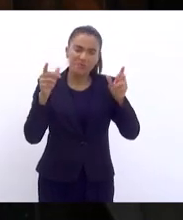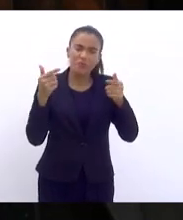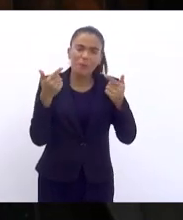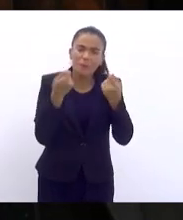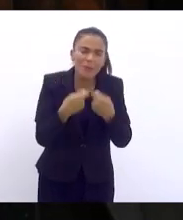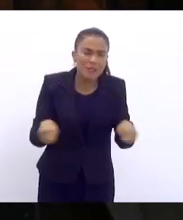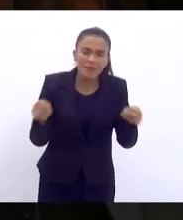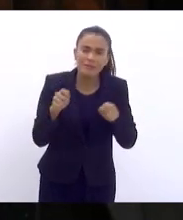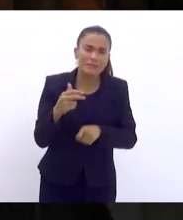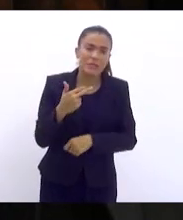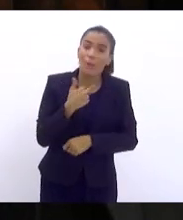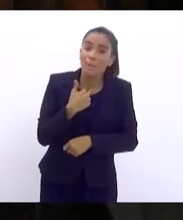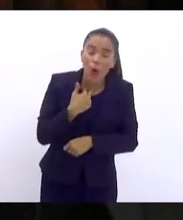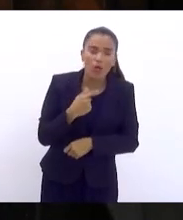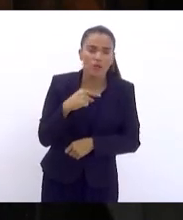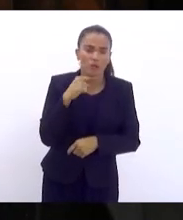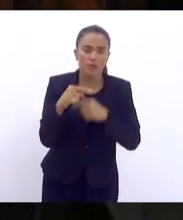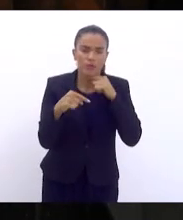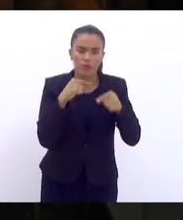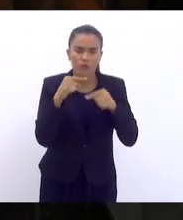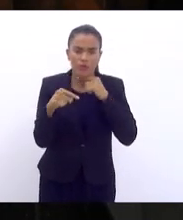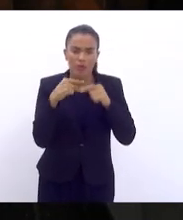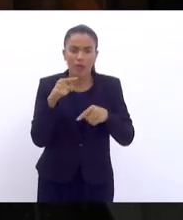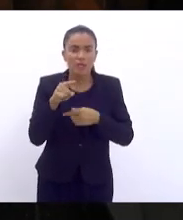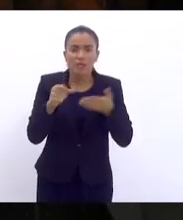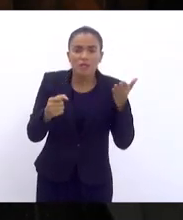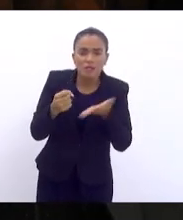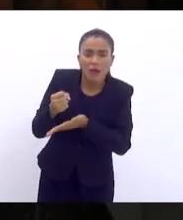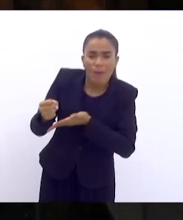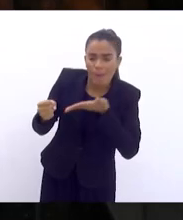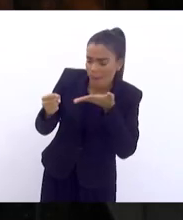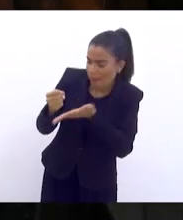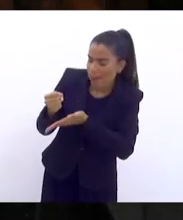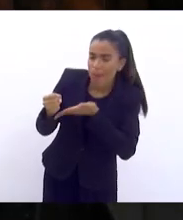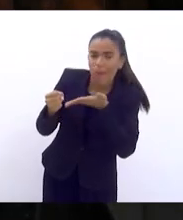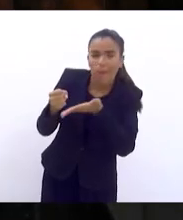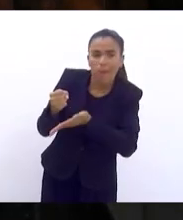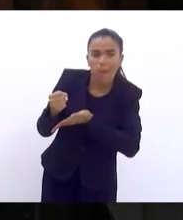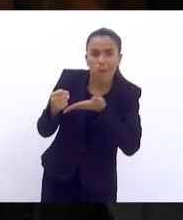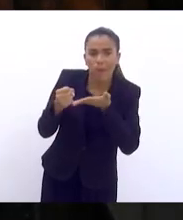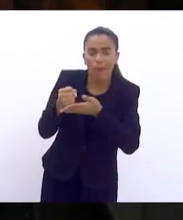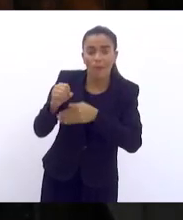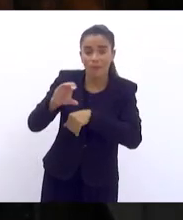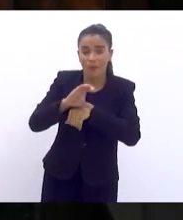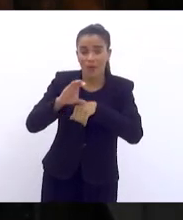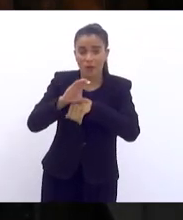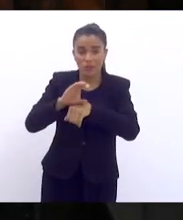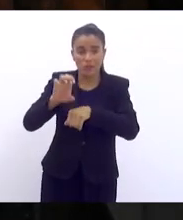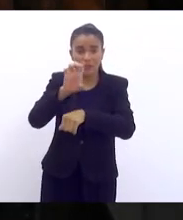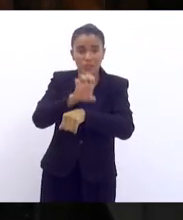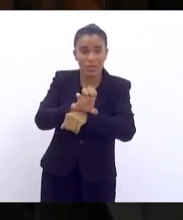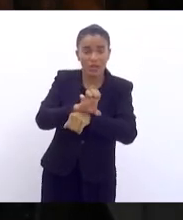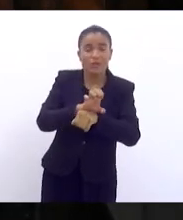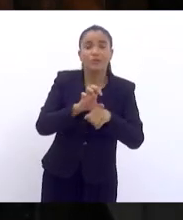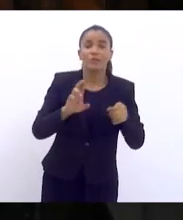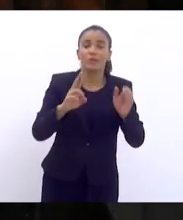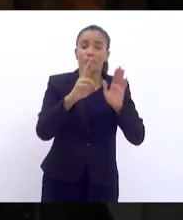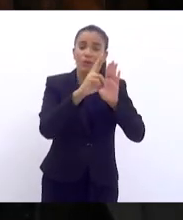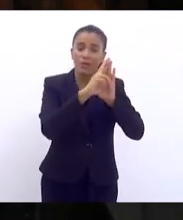dúvidas. Esses são preceitos da Constituição e do Regimento.